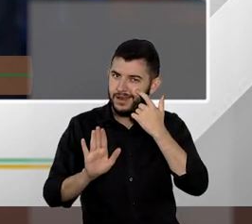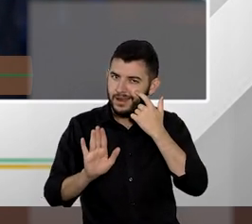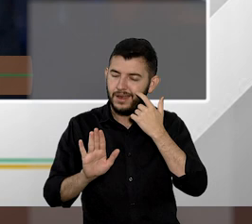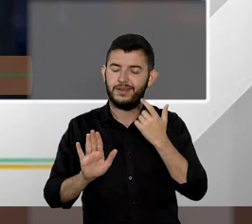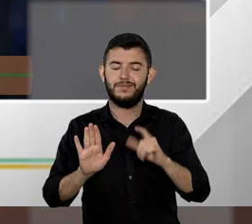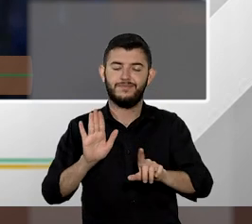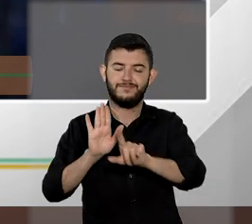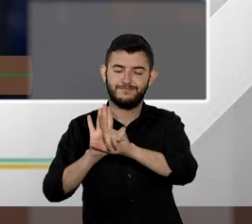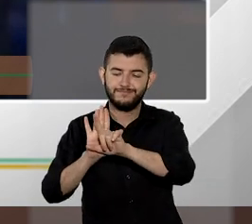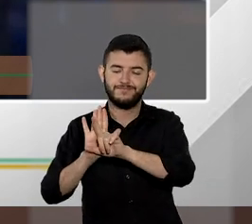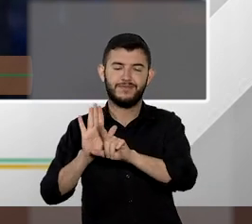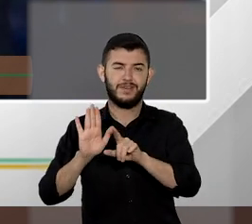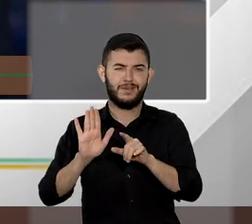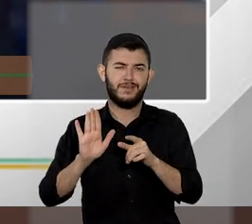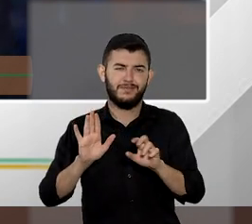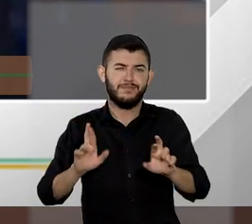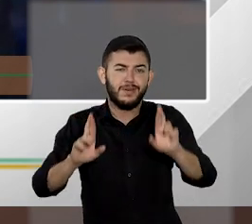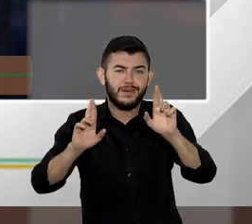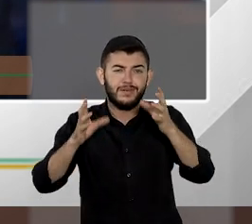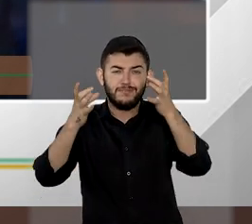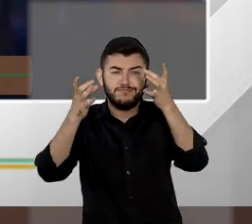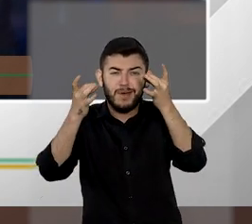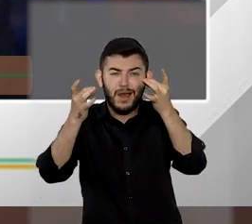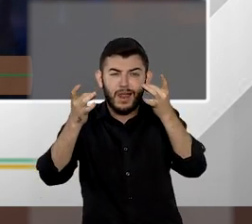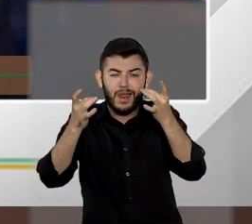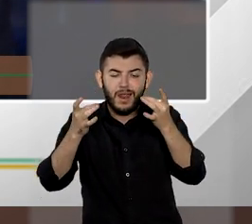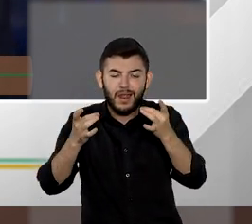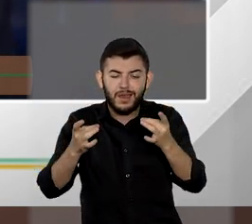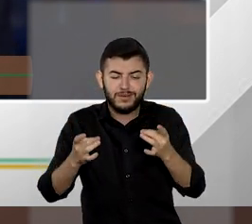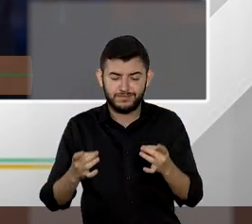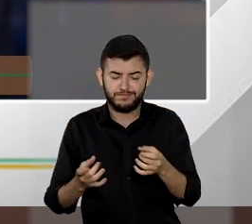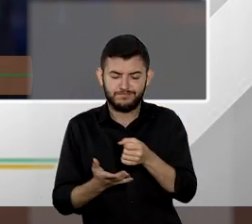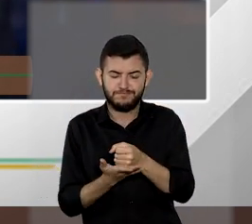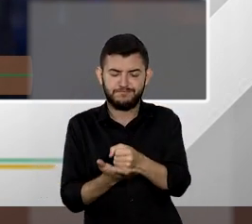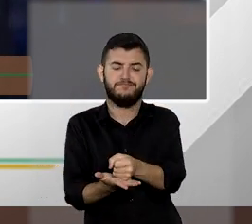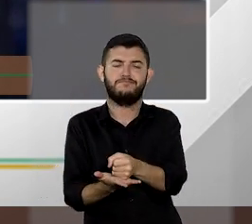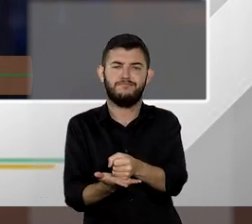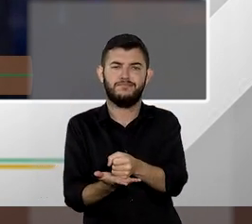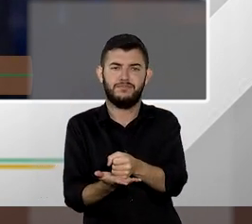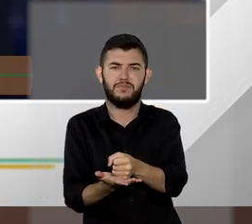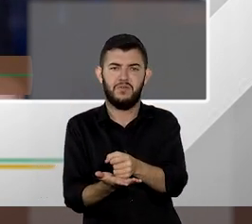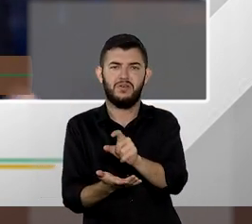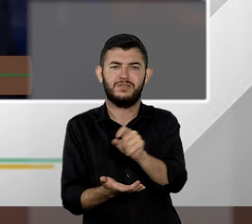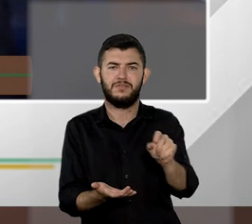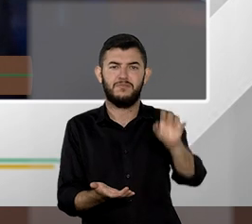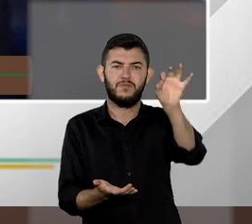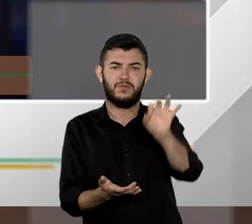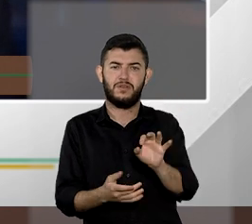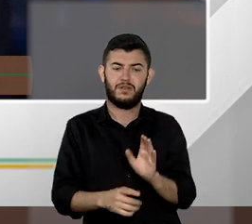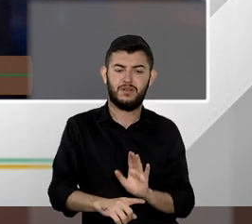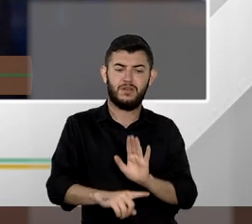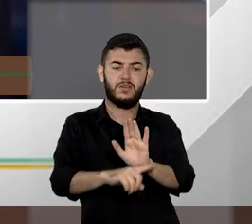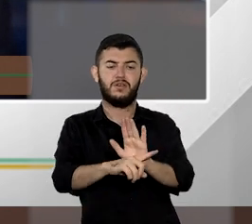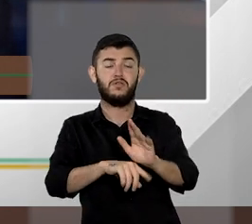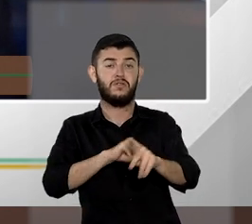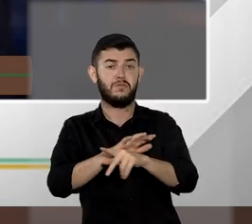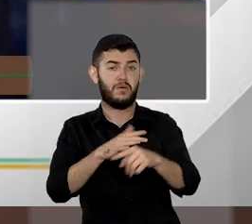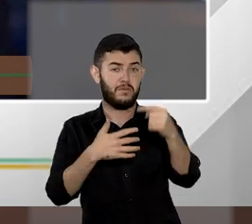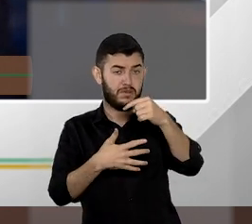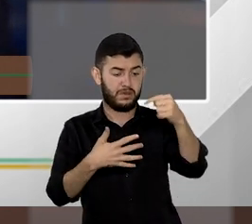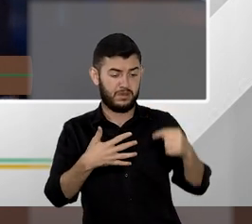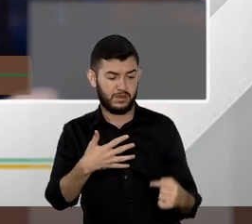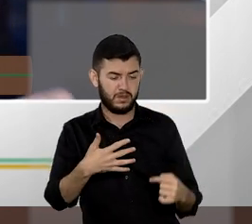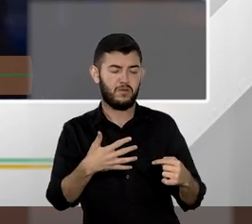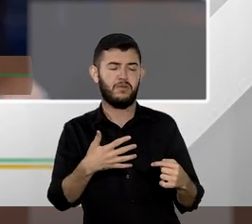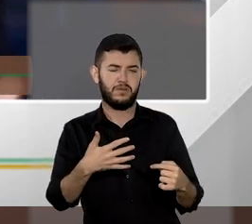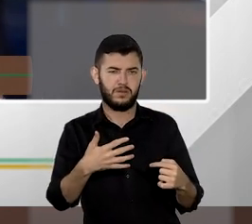que seja uma lei densa uma lei que contribua efetivamente para a solução dessas questões que estão sendo levadas enquanto a